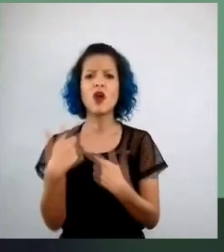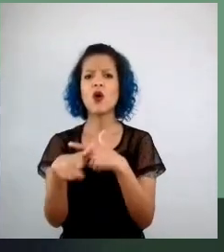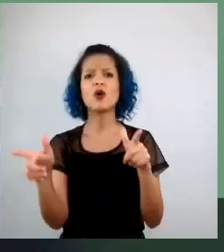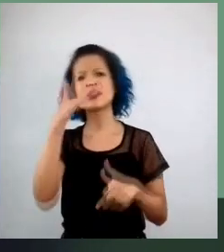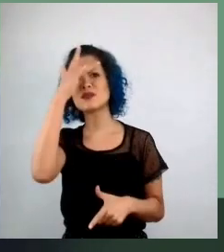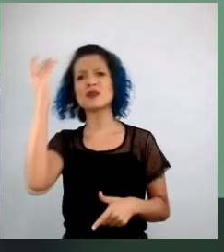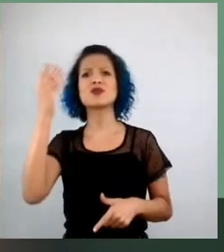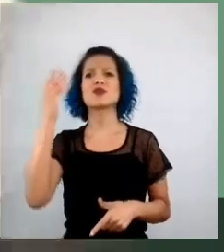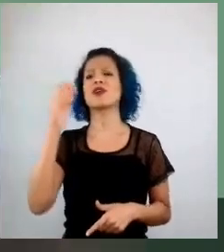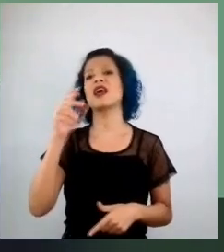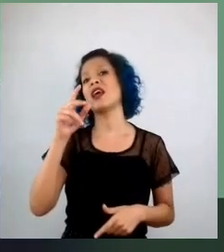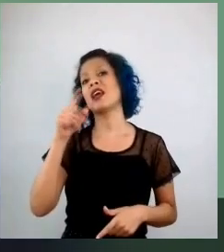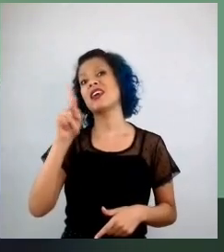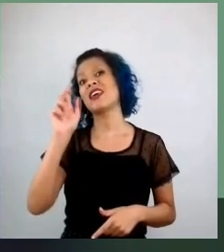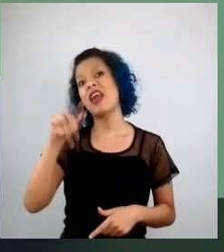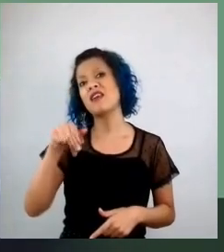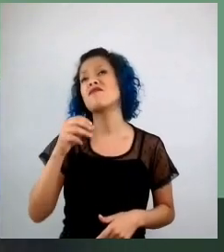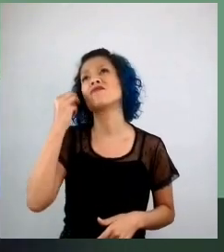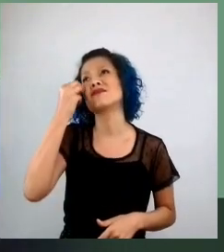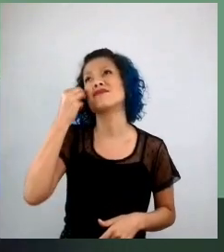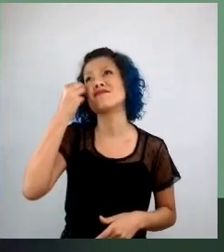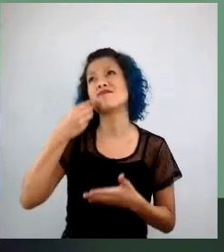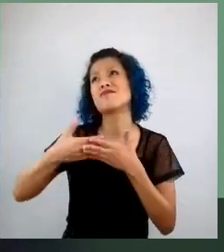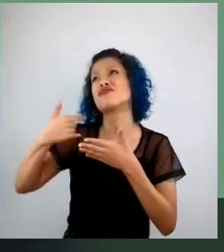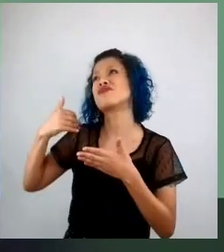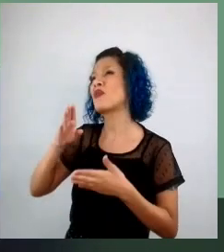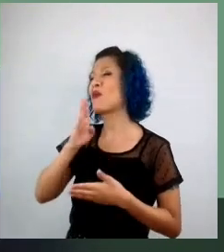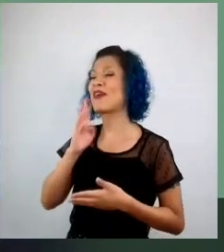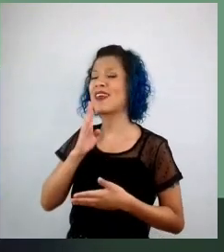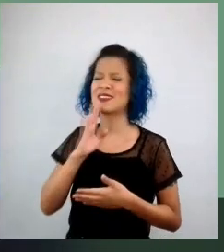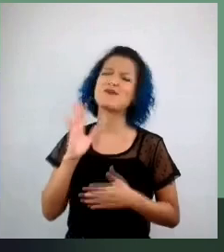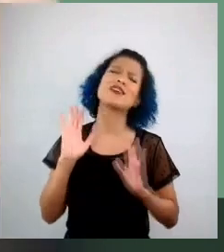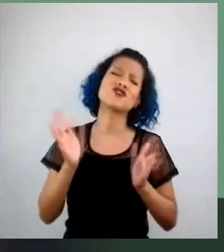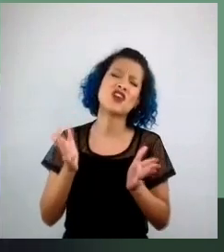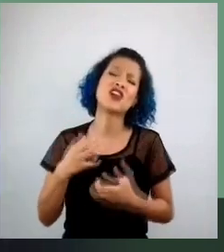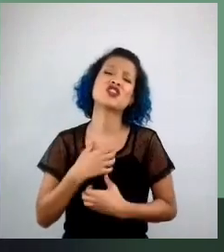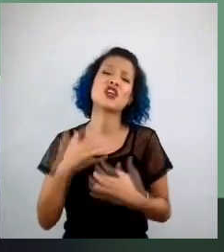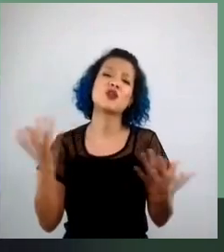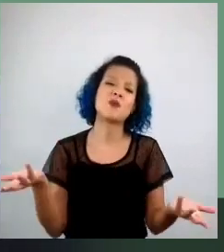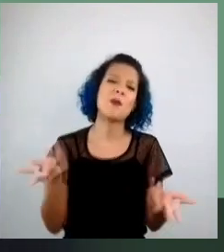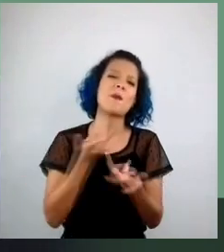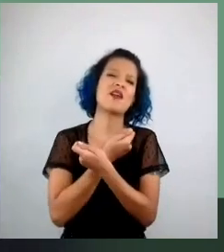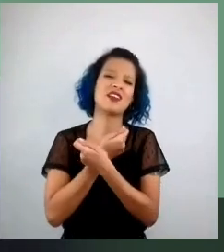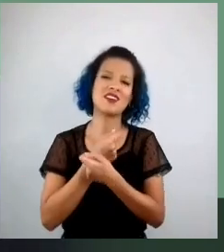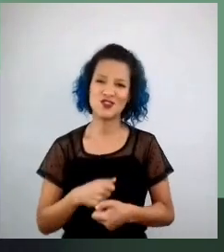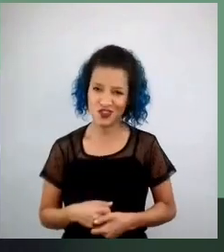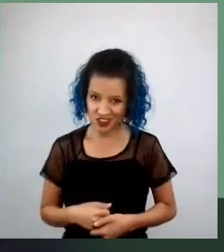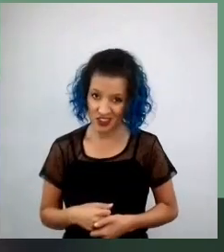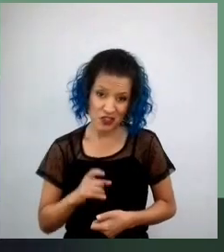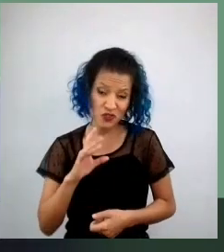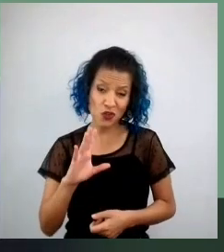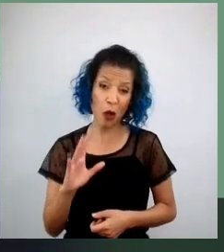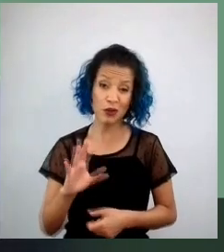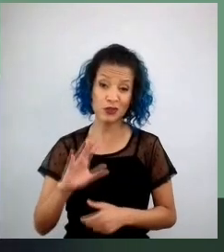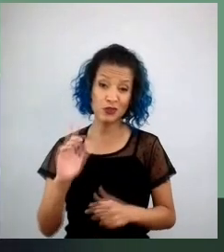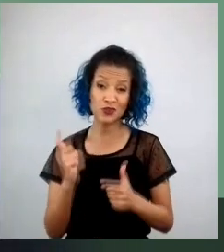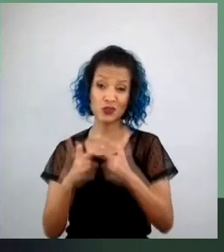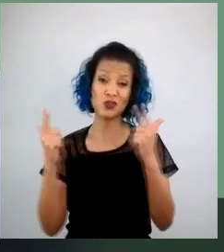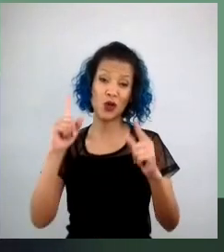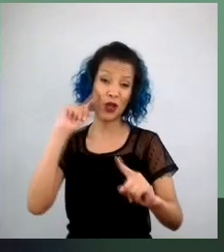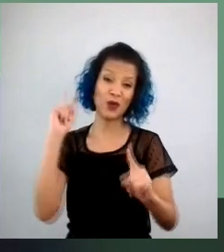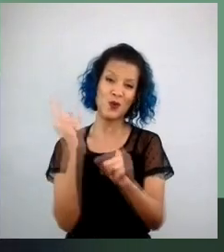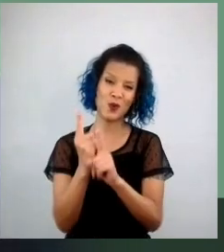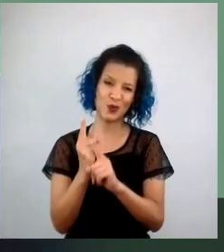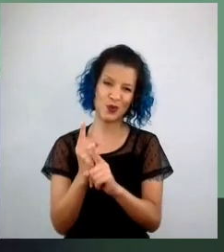não foi entrevista, mas, assim, eles já eram brilhantes, então, a gente só se encontrou, assim como tantos